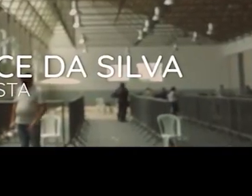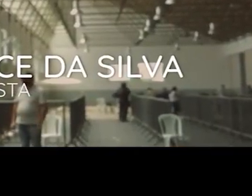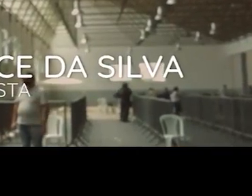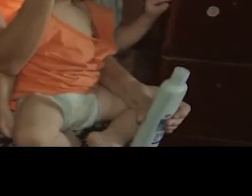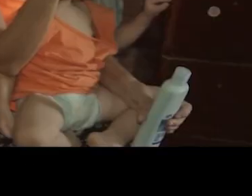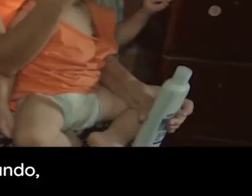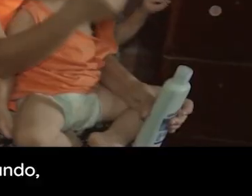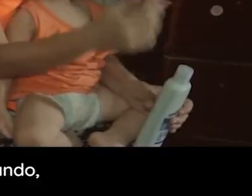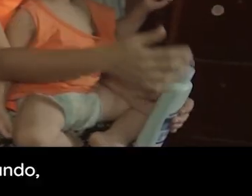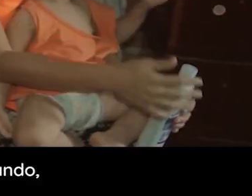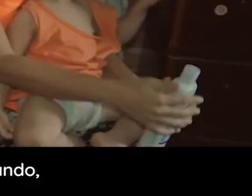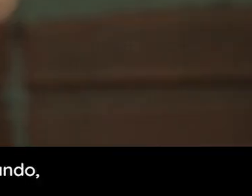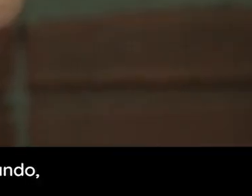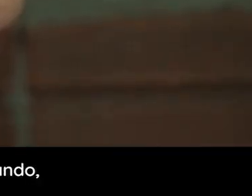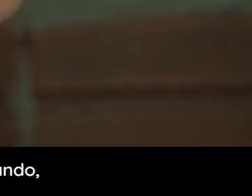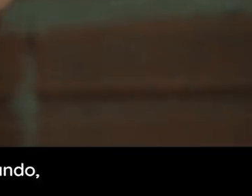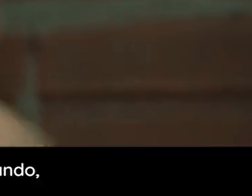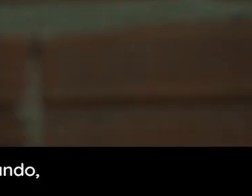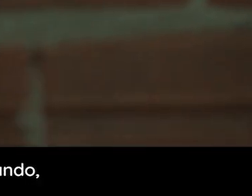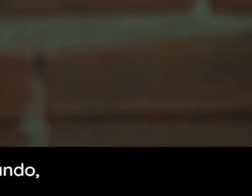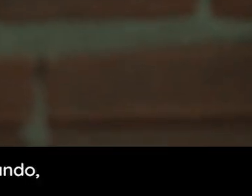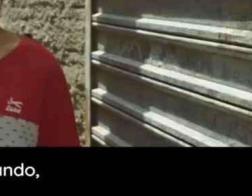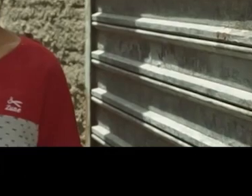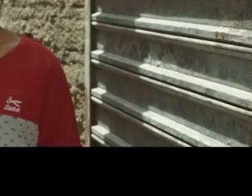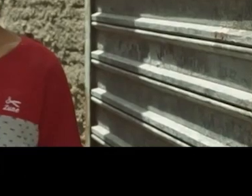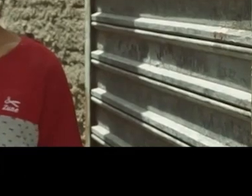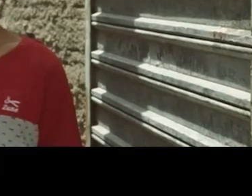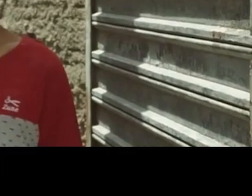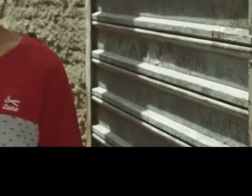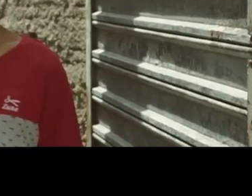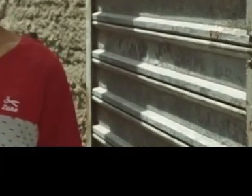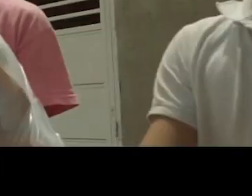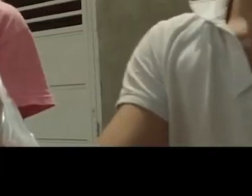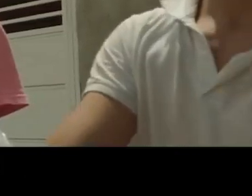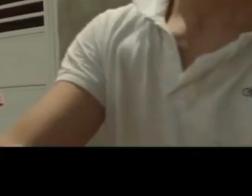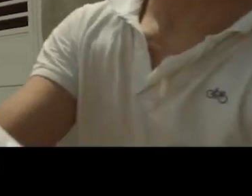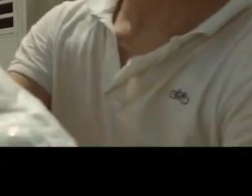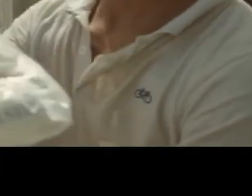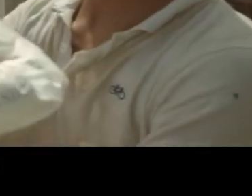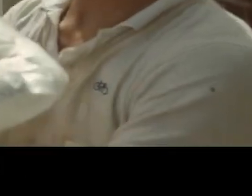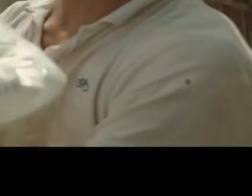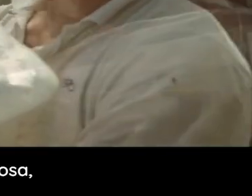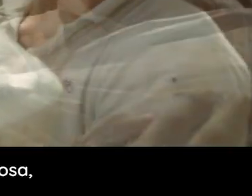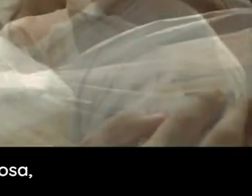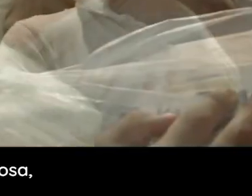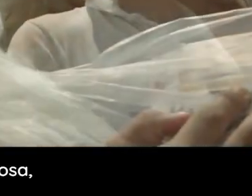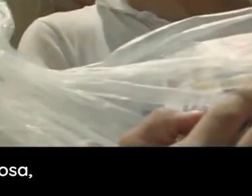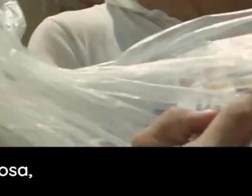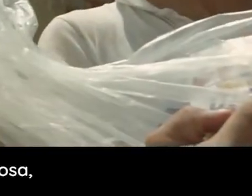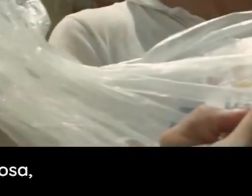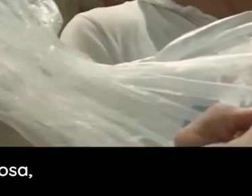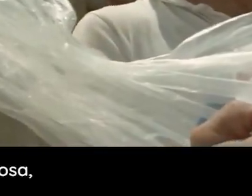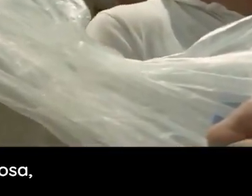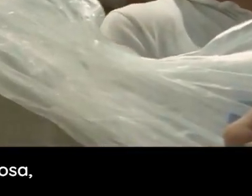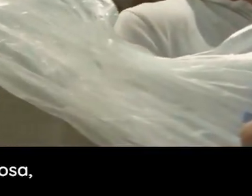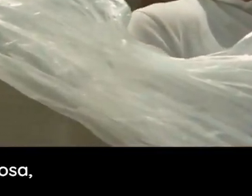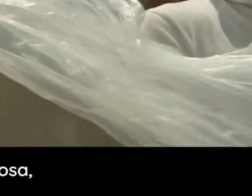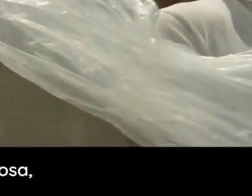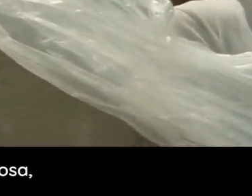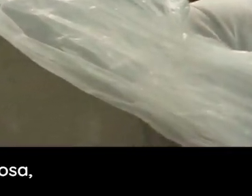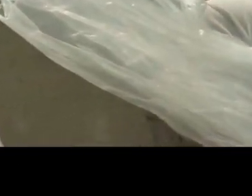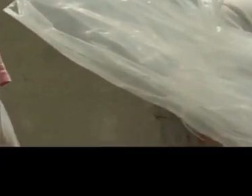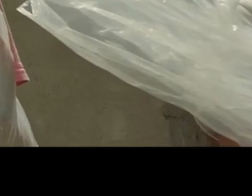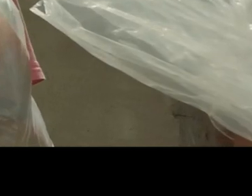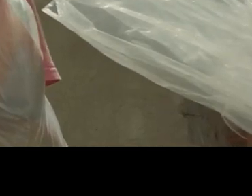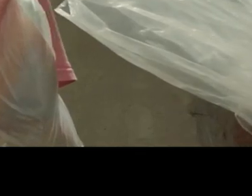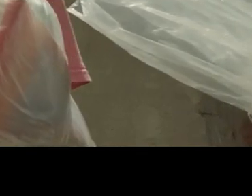pelas outras pessoas. E logo agora que a gente estava mais precisando dessa epidemia, que está tão difícil, né? A cesta básica chegou uma hora